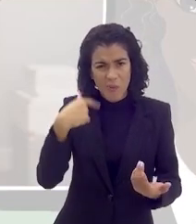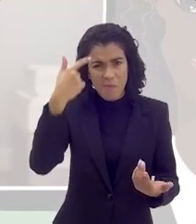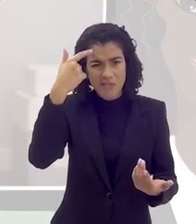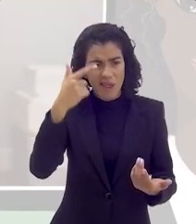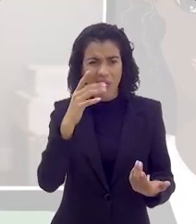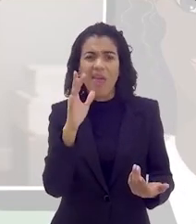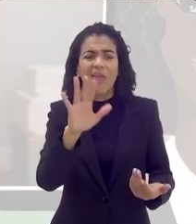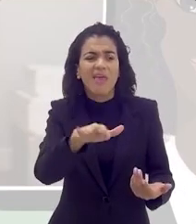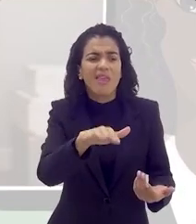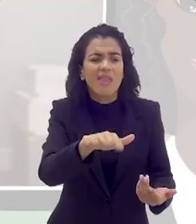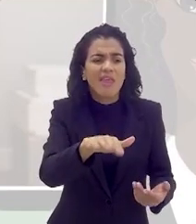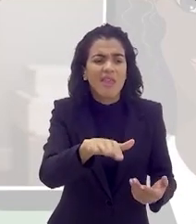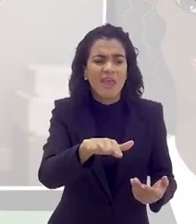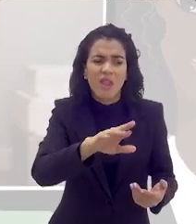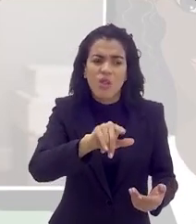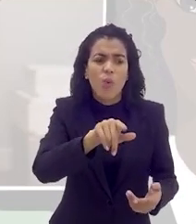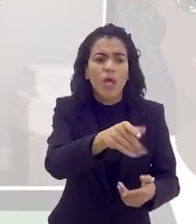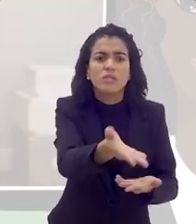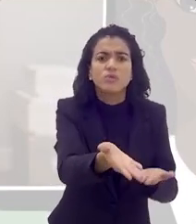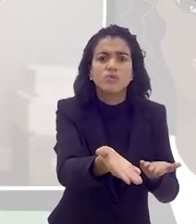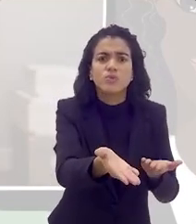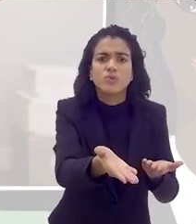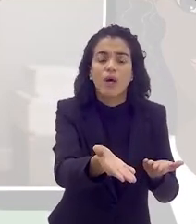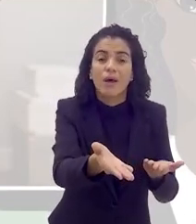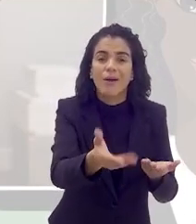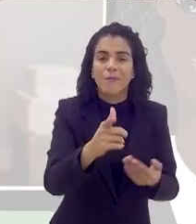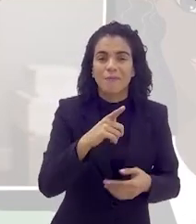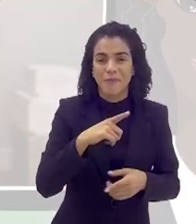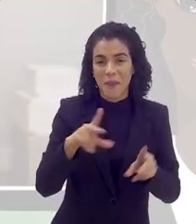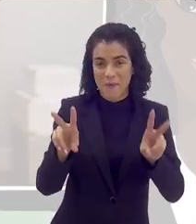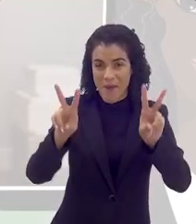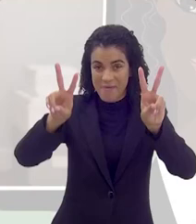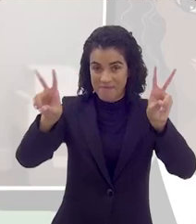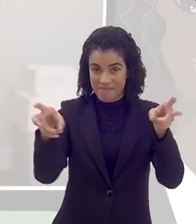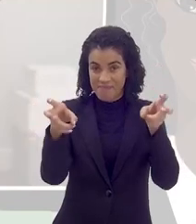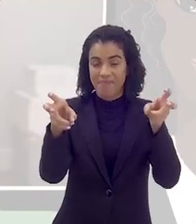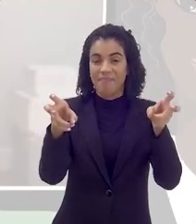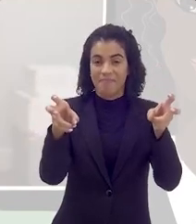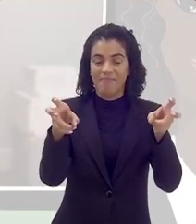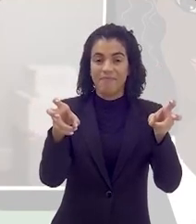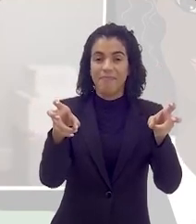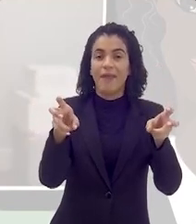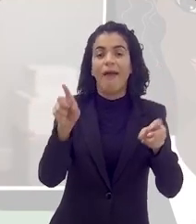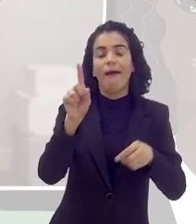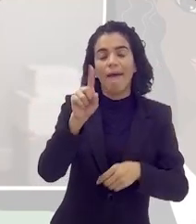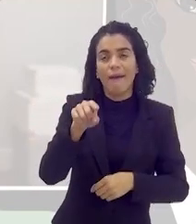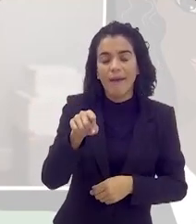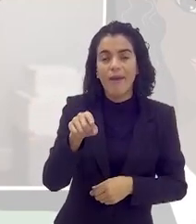fôssemos demorar tanto tempo pra dizer ei, não é bem assim. Aí tem uma aspas que fala, é de uma